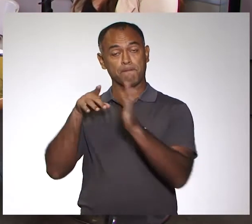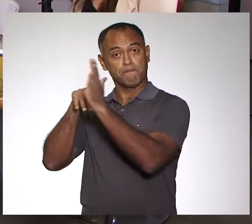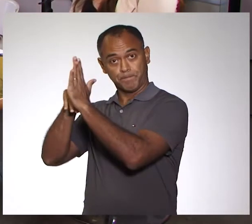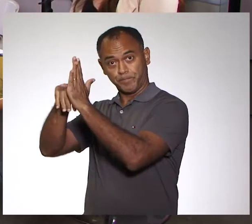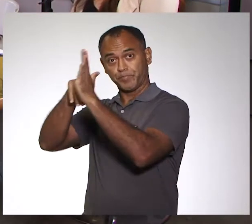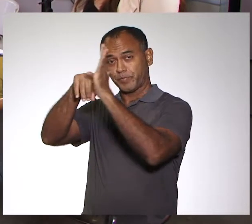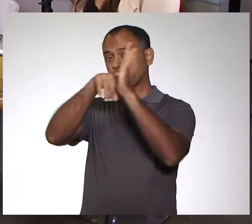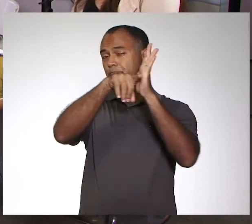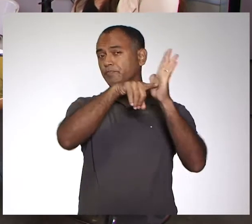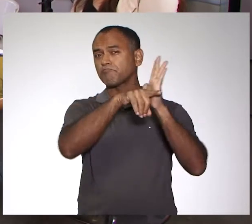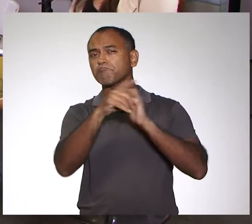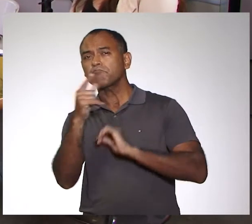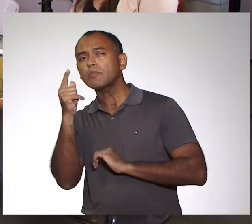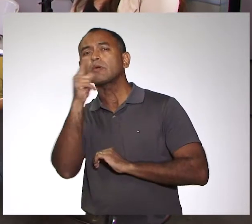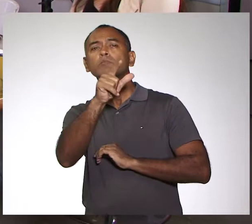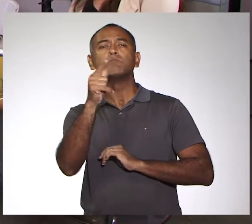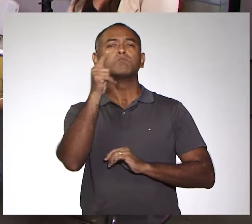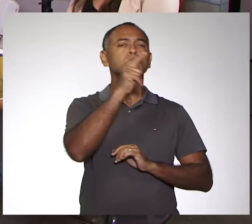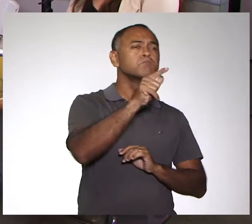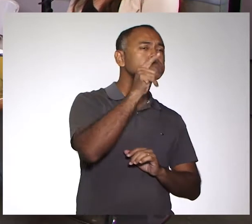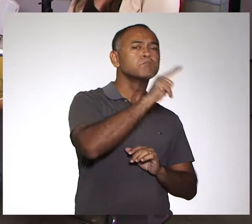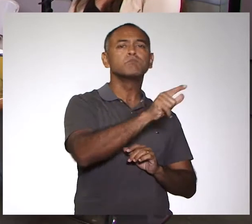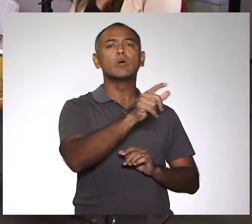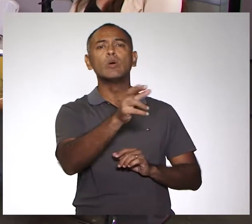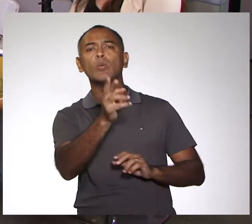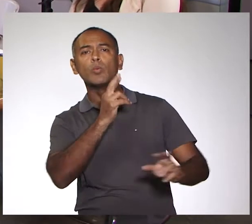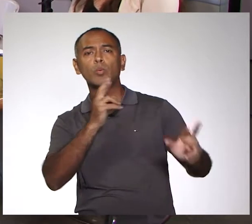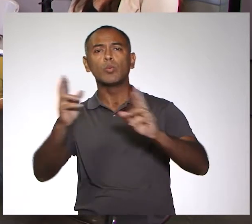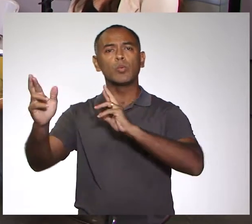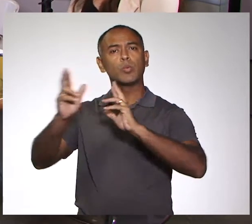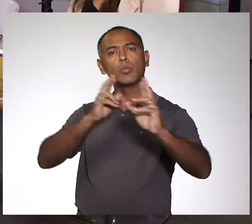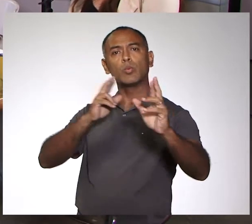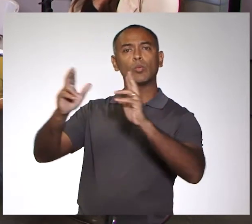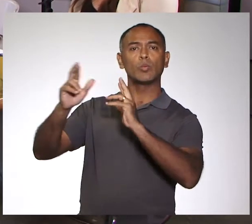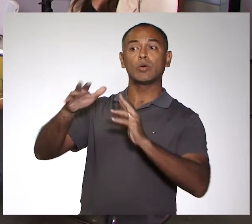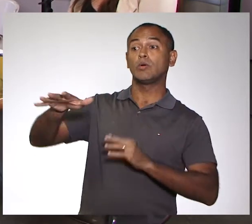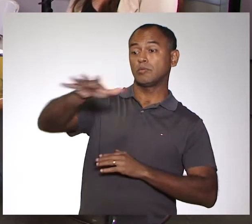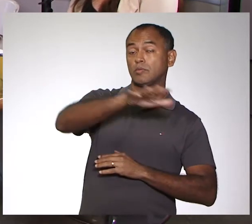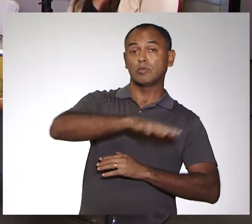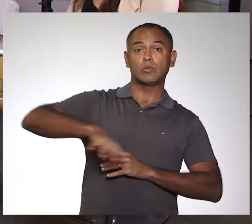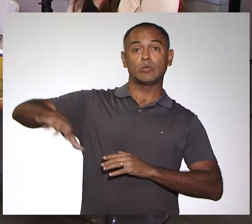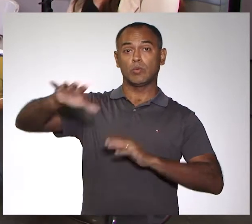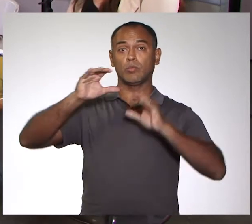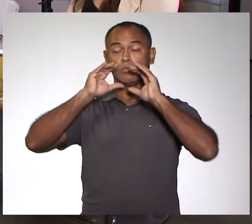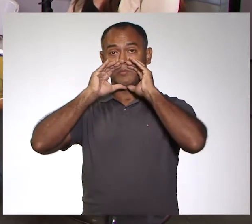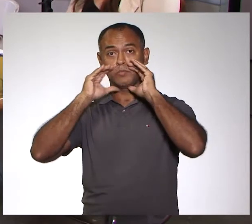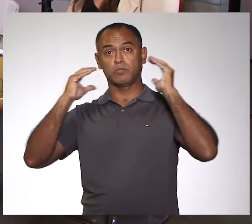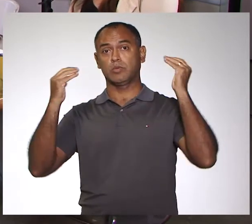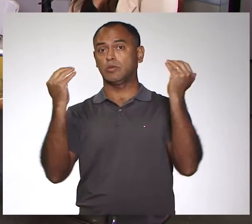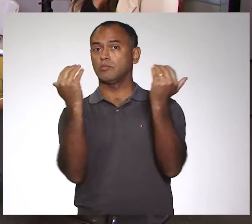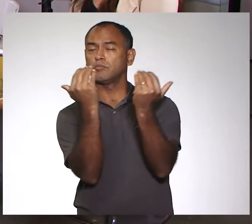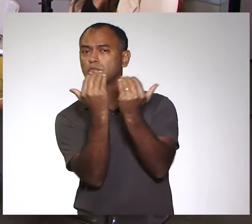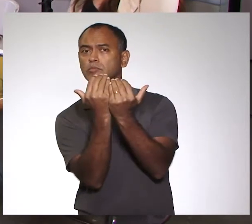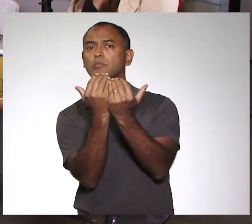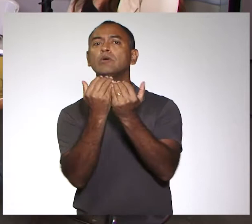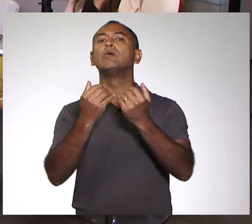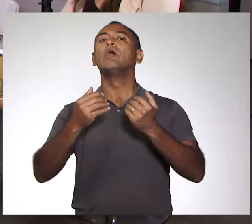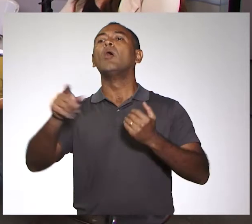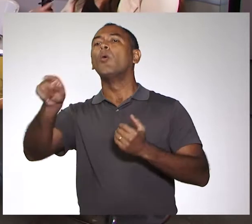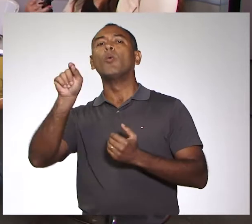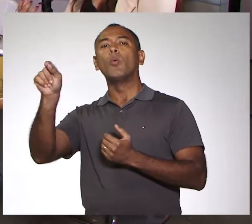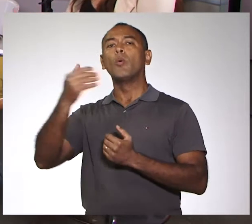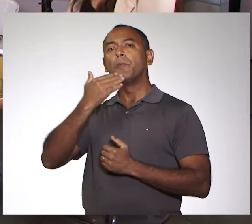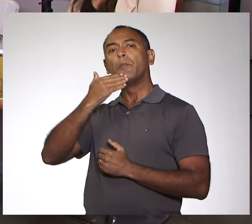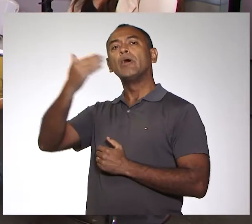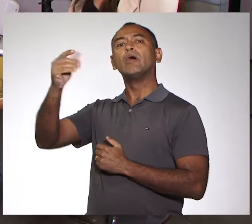consulta, nós encontramos alguns resultados. E desses resultados, a comunidade solicitando o aumento